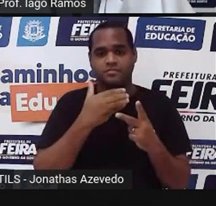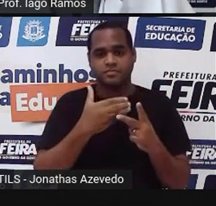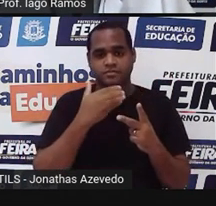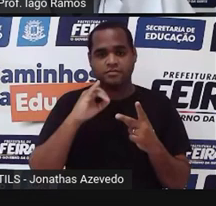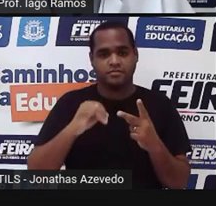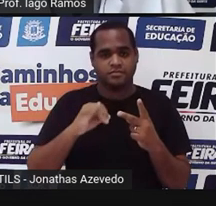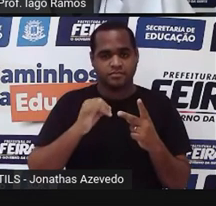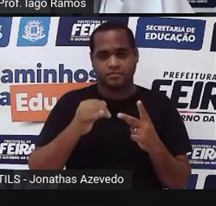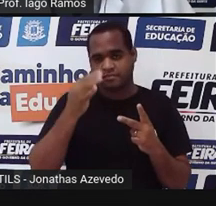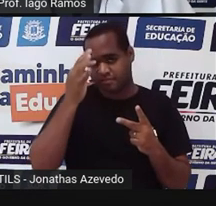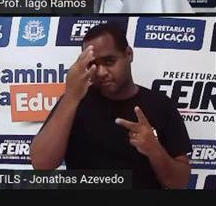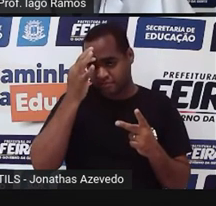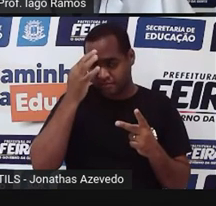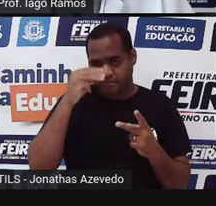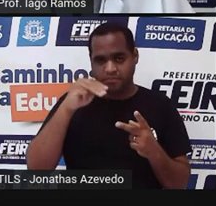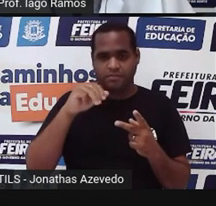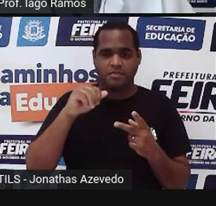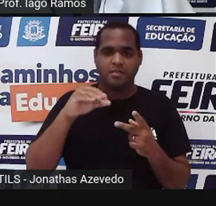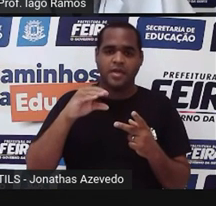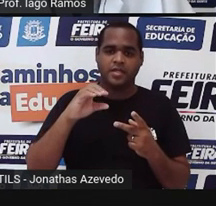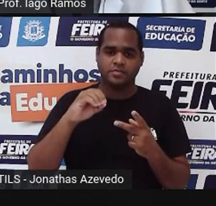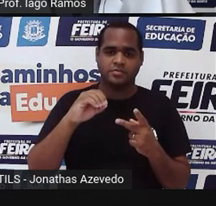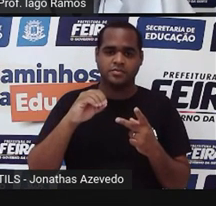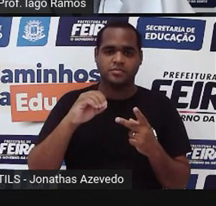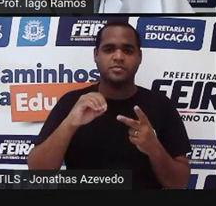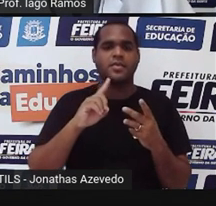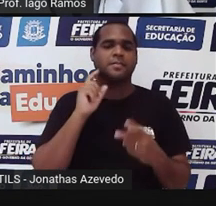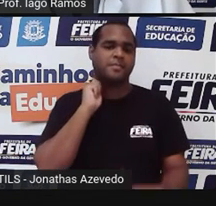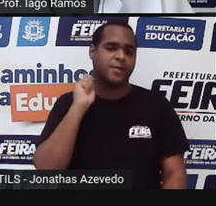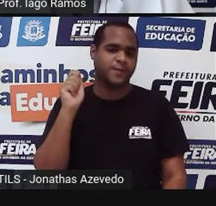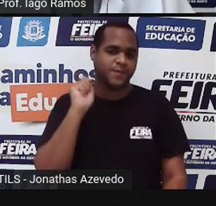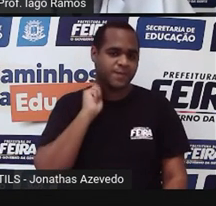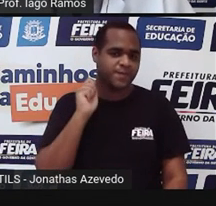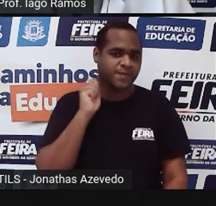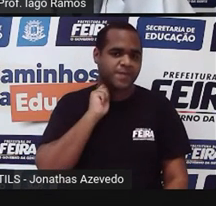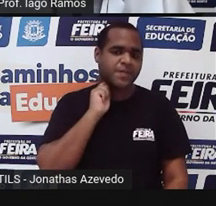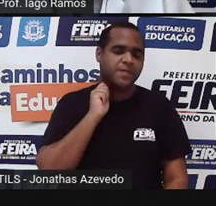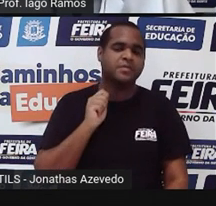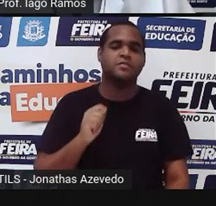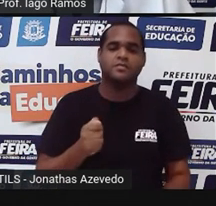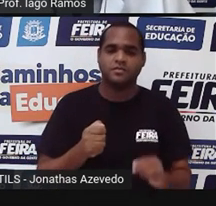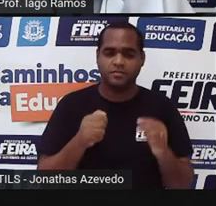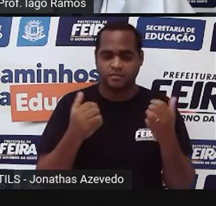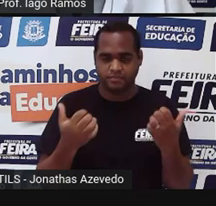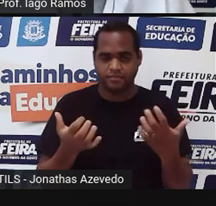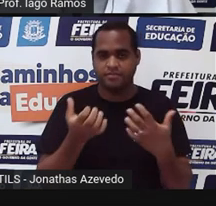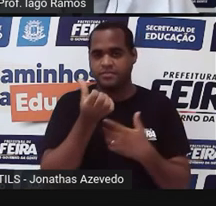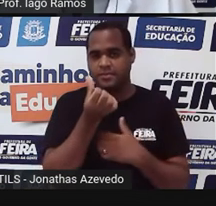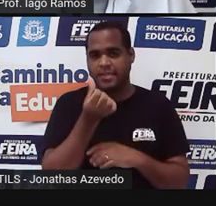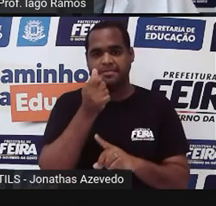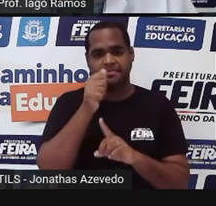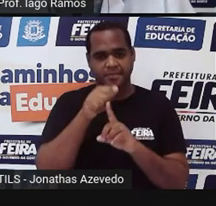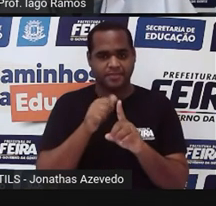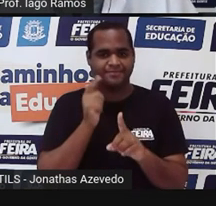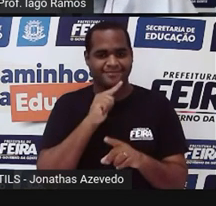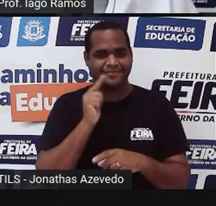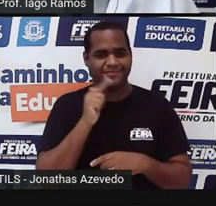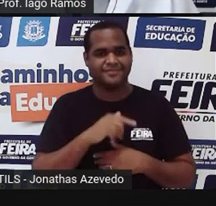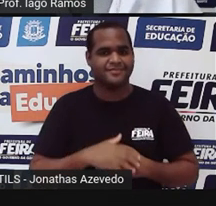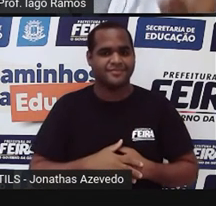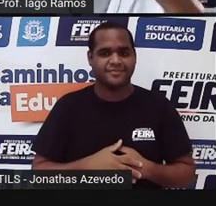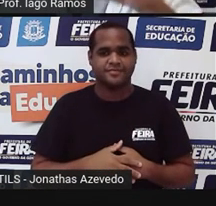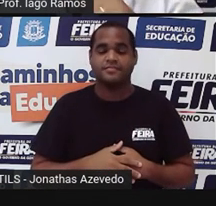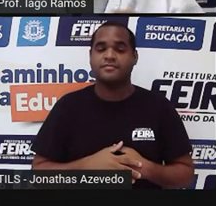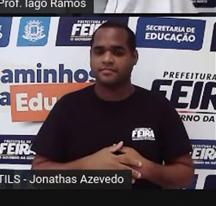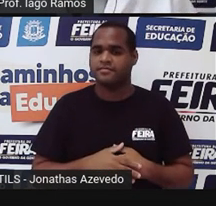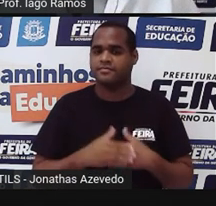janeiro 3, fevereiro 4, março 5, abril 6. Então por isso que divide por 6, tá bom? Só que